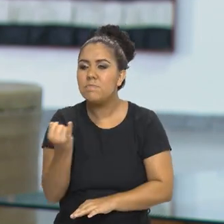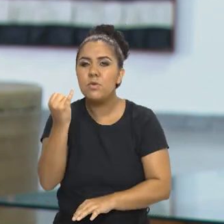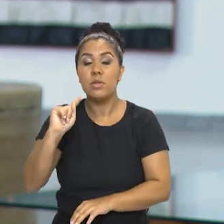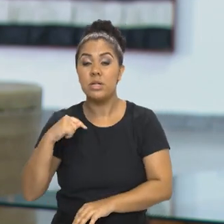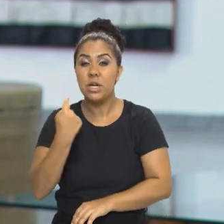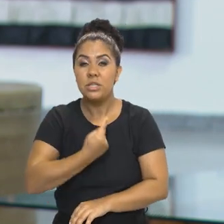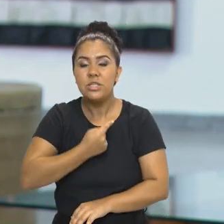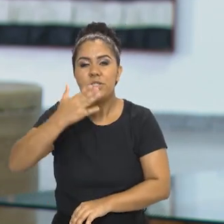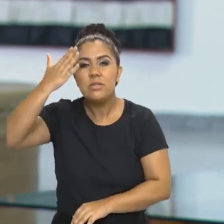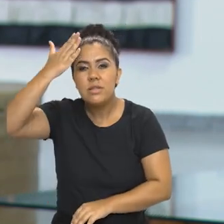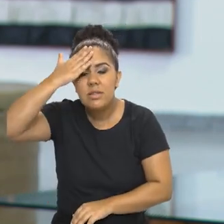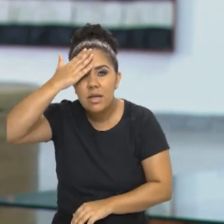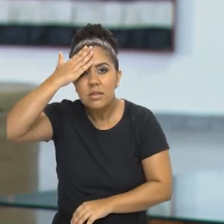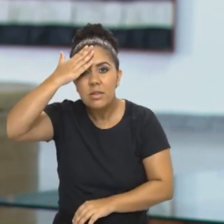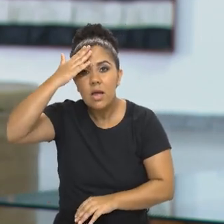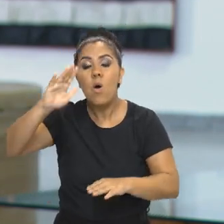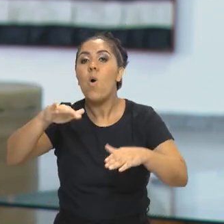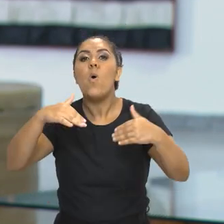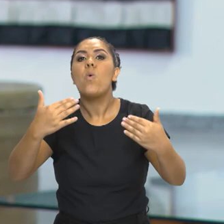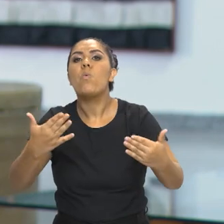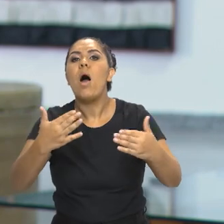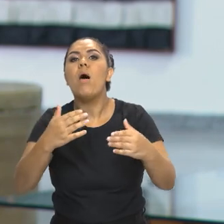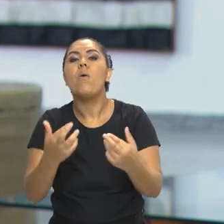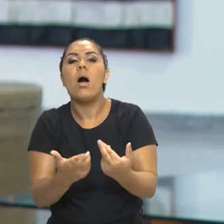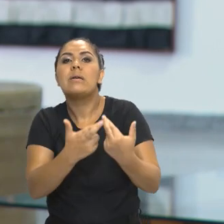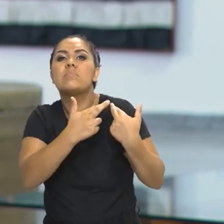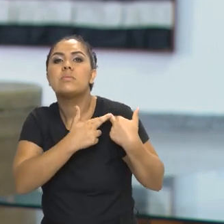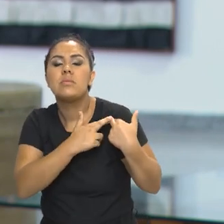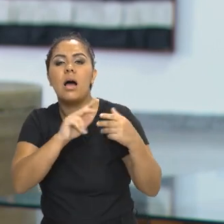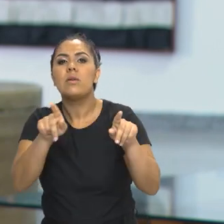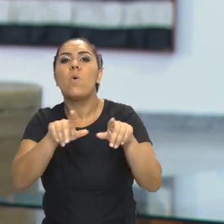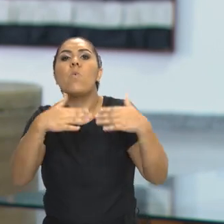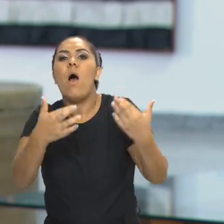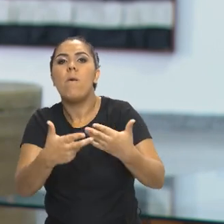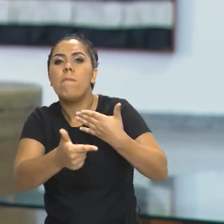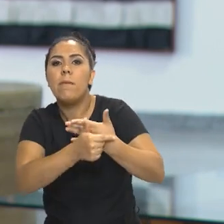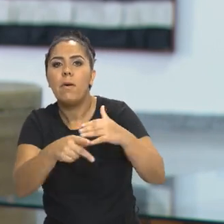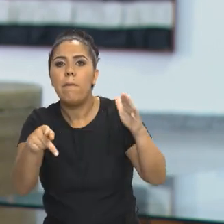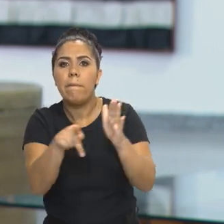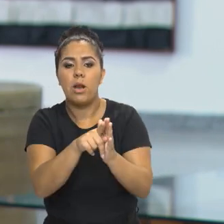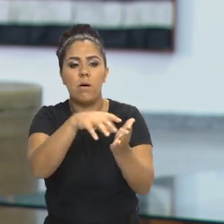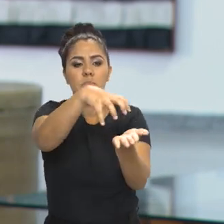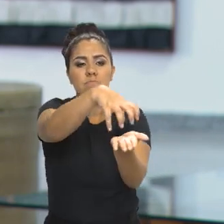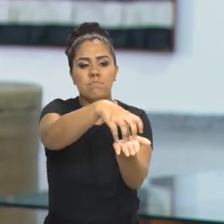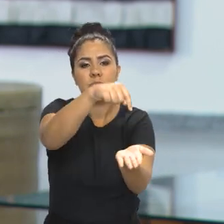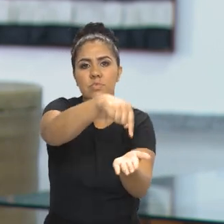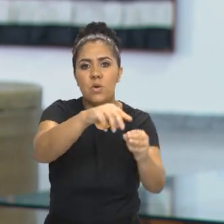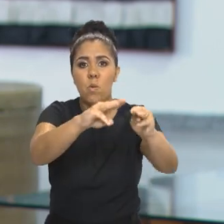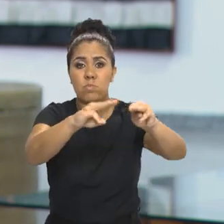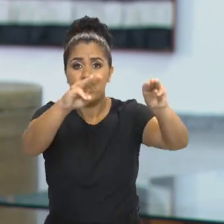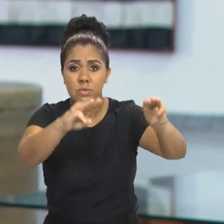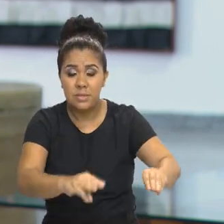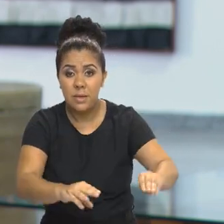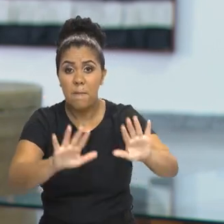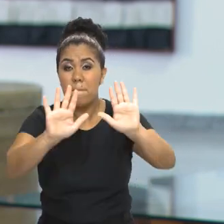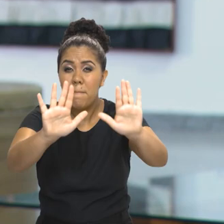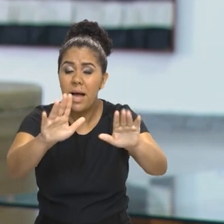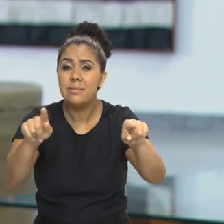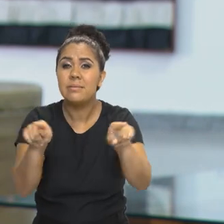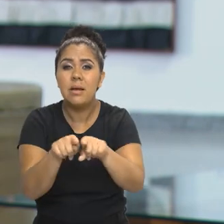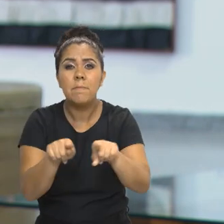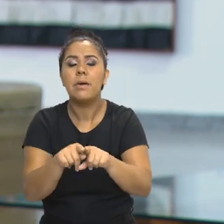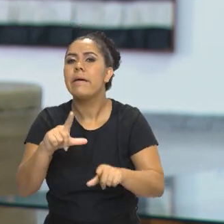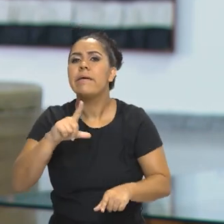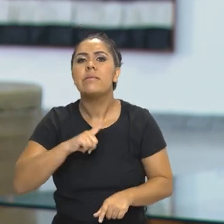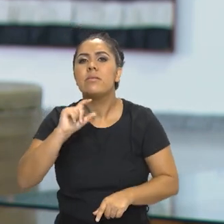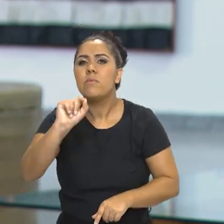entender o papel do museu, não só como um espaço de salvaguarda de um acervo histórico, artístico, científico, mas também